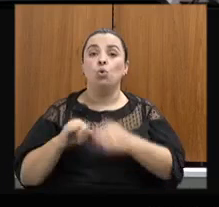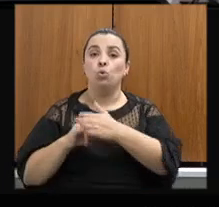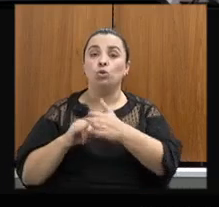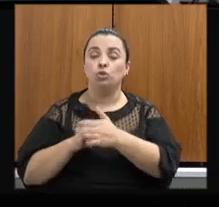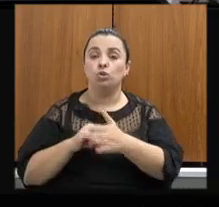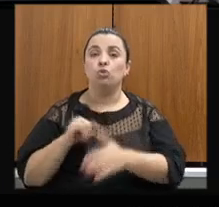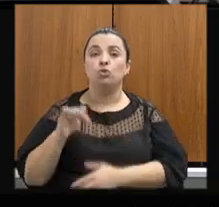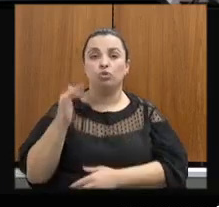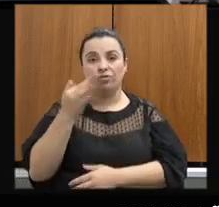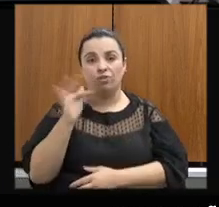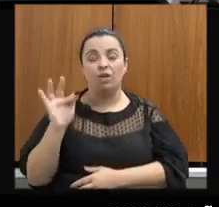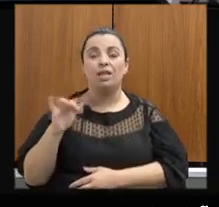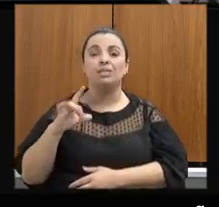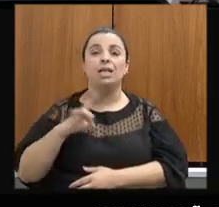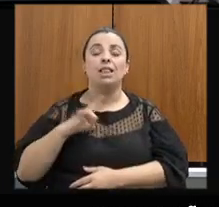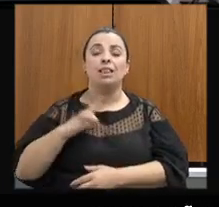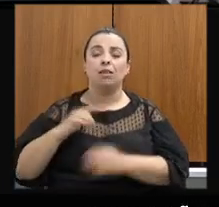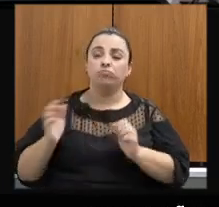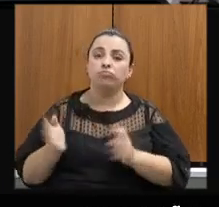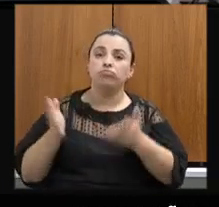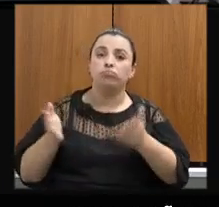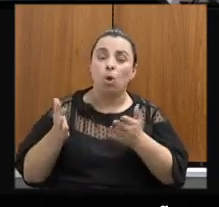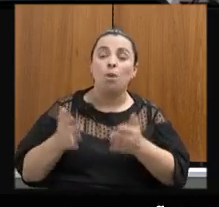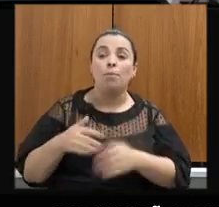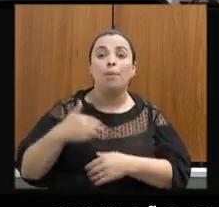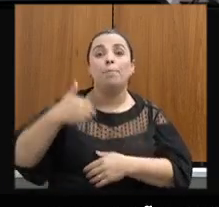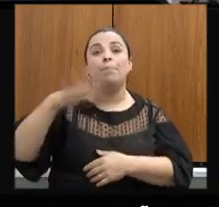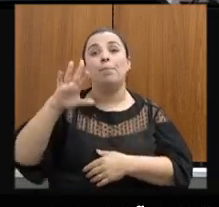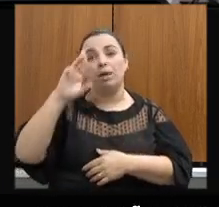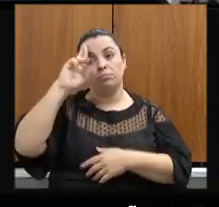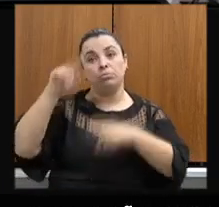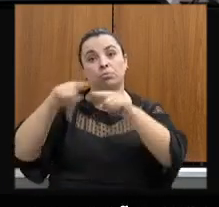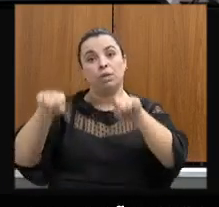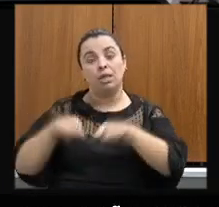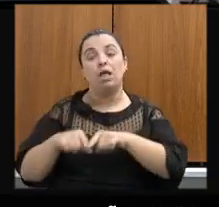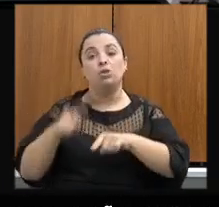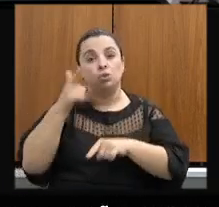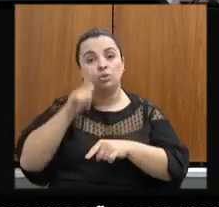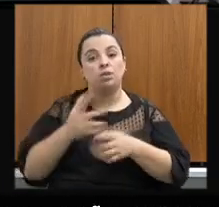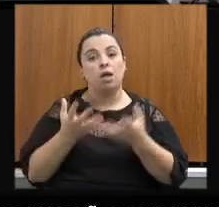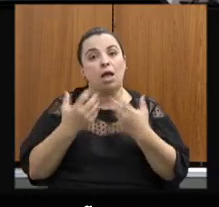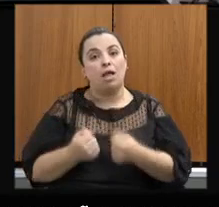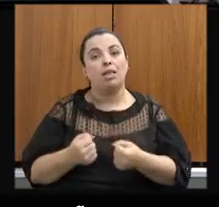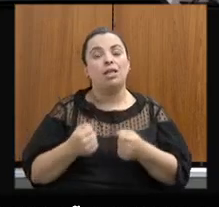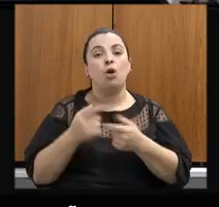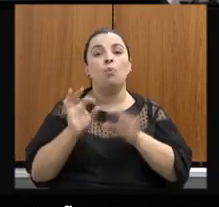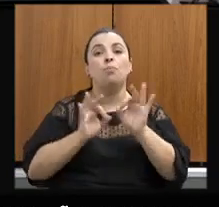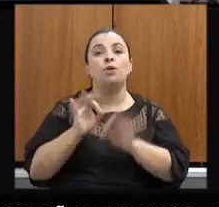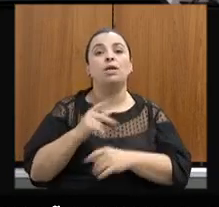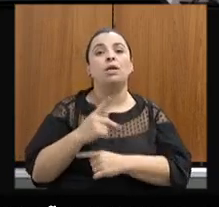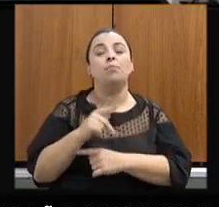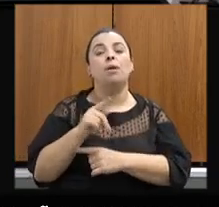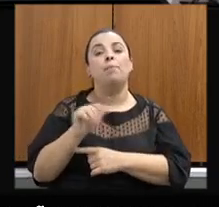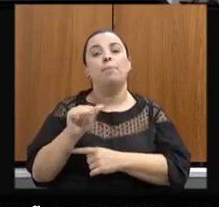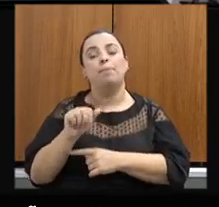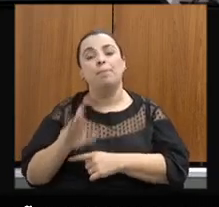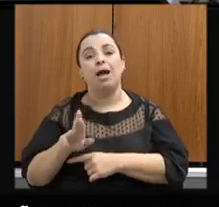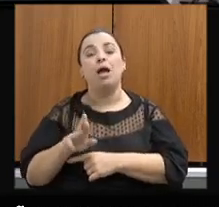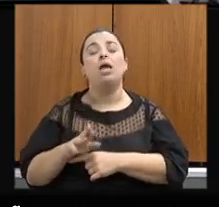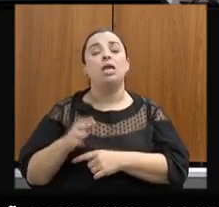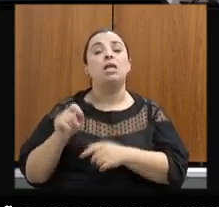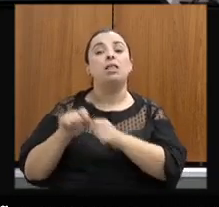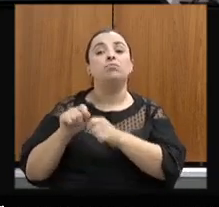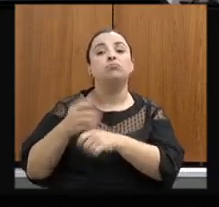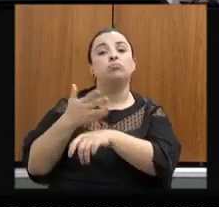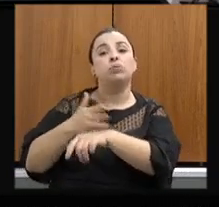aumento da adesão ao PRA, junto com a Federação da Agricultura do Estado de Minas Gerais, realizando oficinas regionais com os produtores